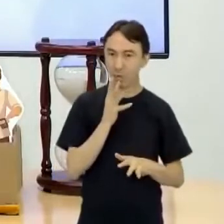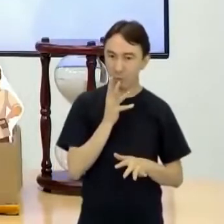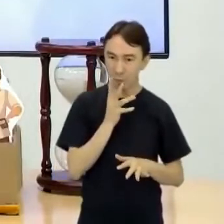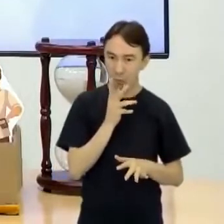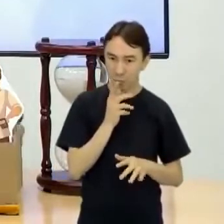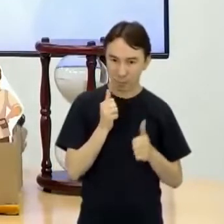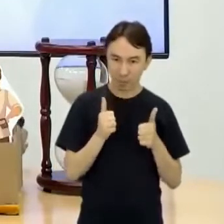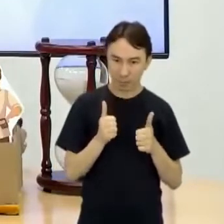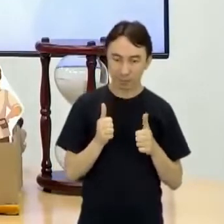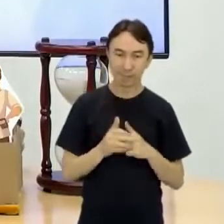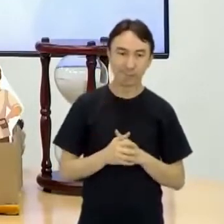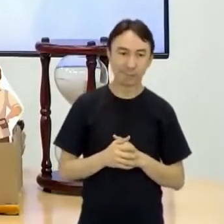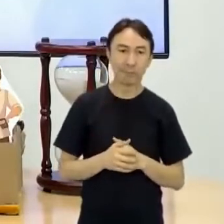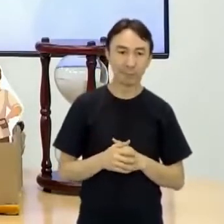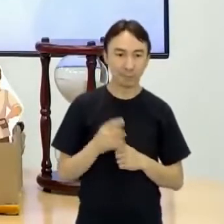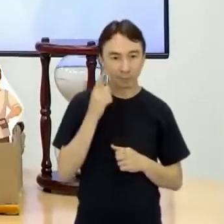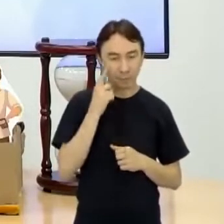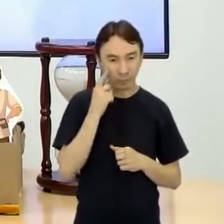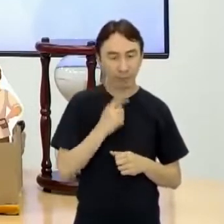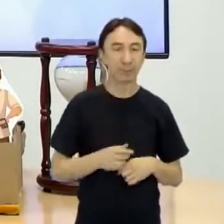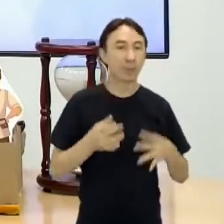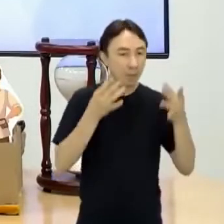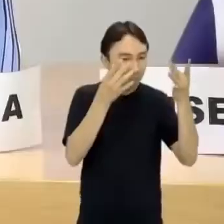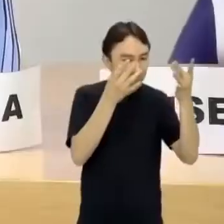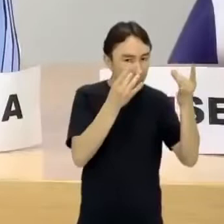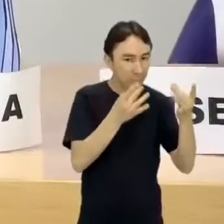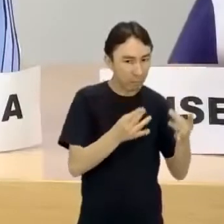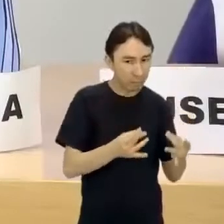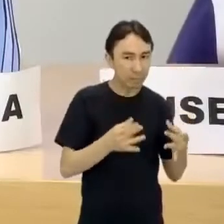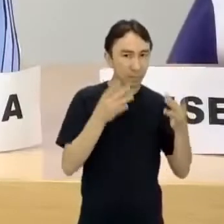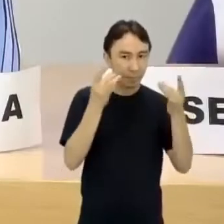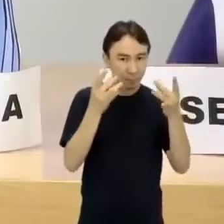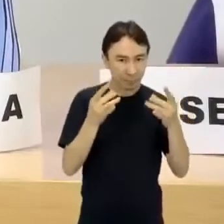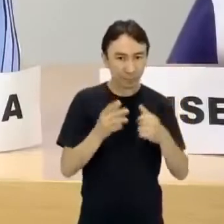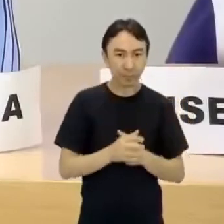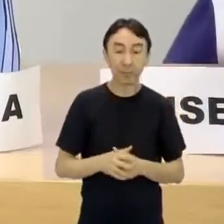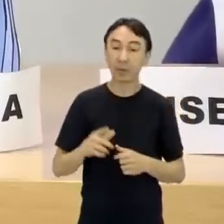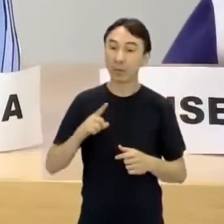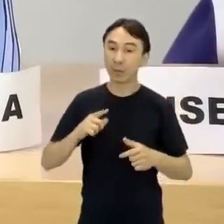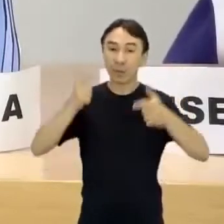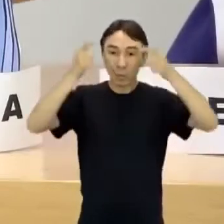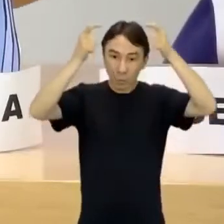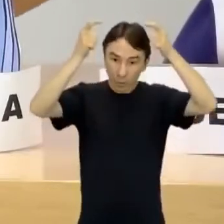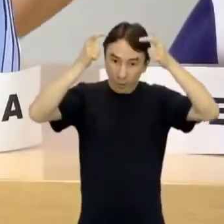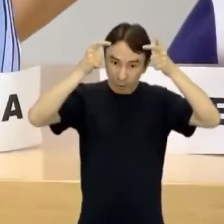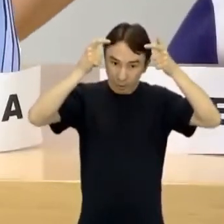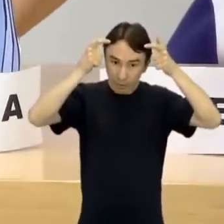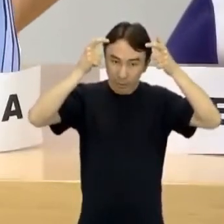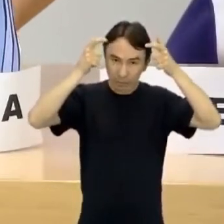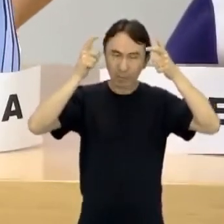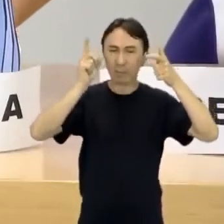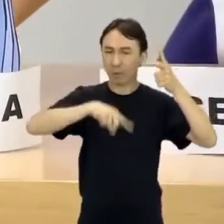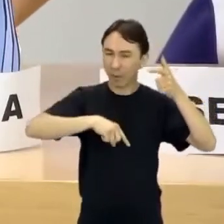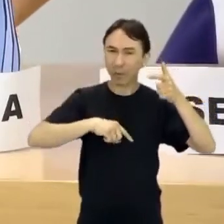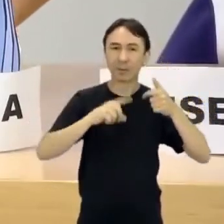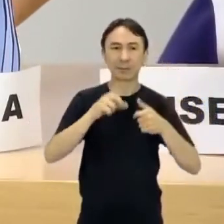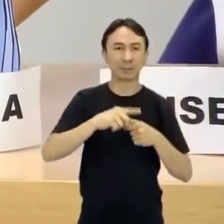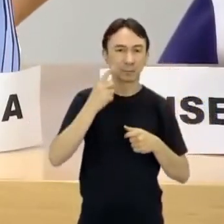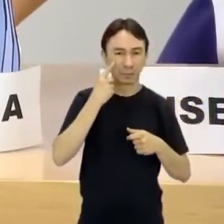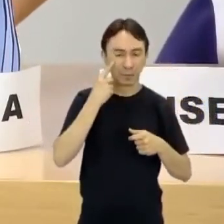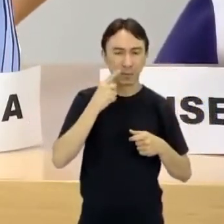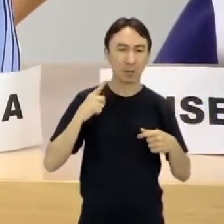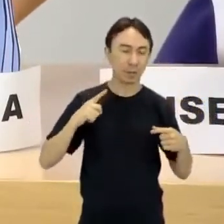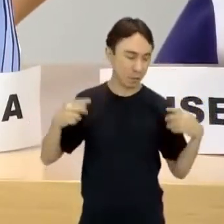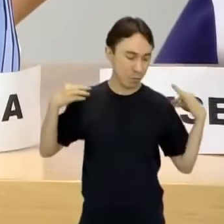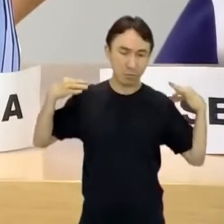olha só, eu preciso descrevê-los, né? Então, eu vou pedir para passar novamente um pouquinho mais devagar, ó. O rei, o rei, ele é um homem que está vestido de